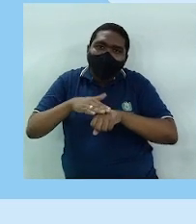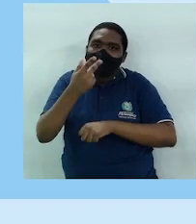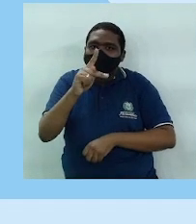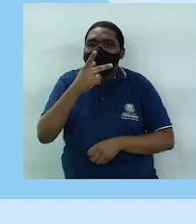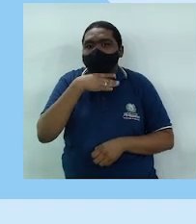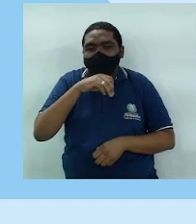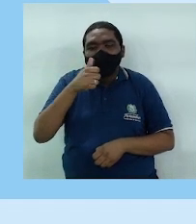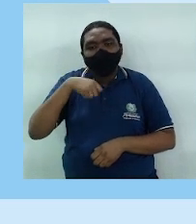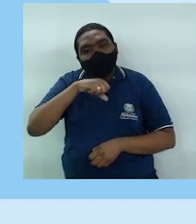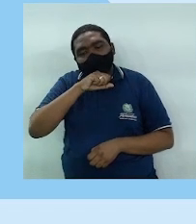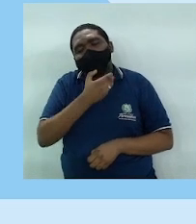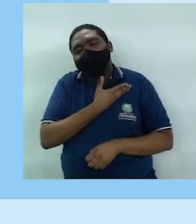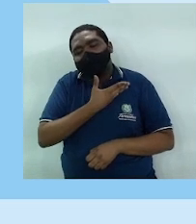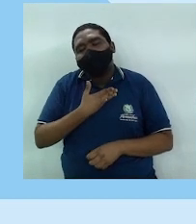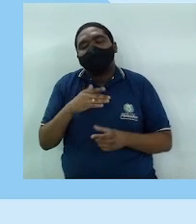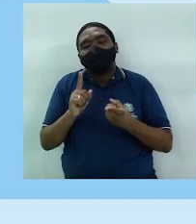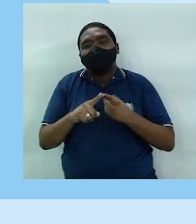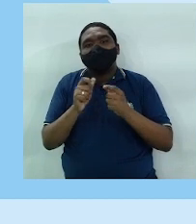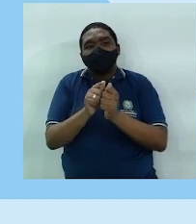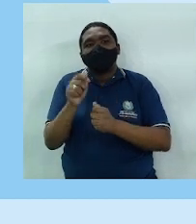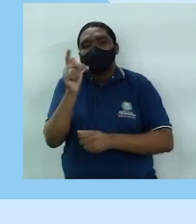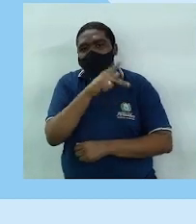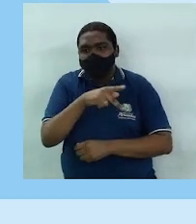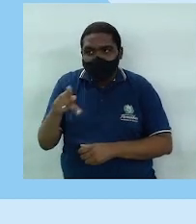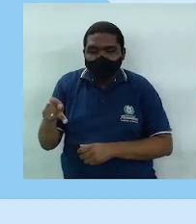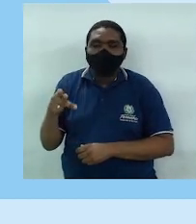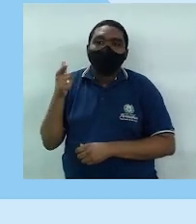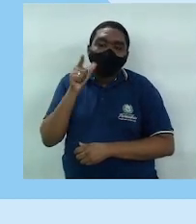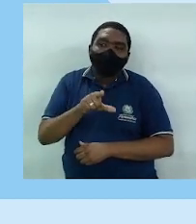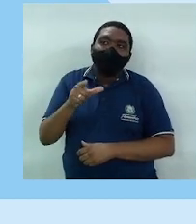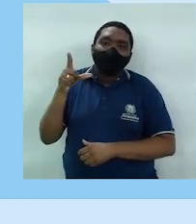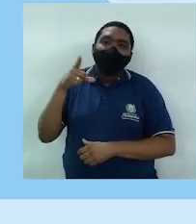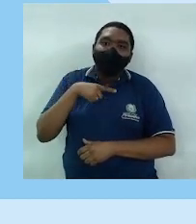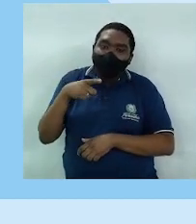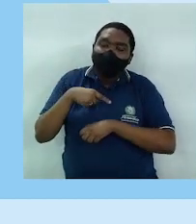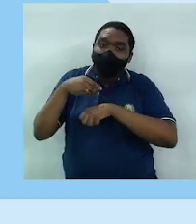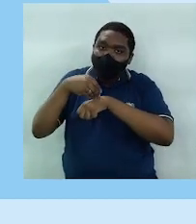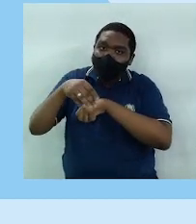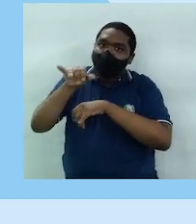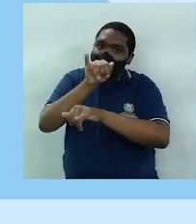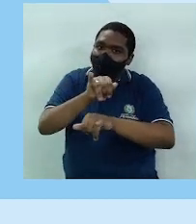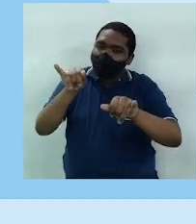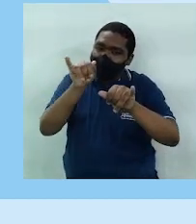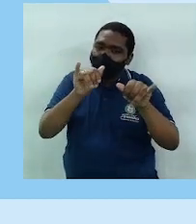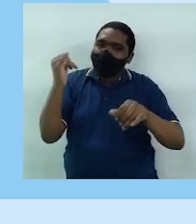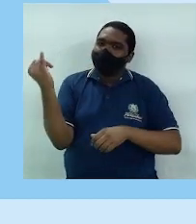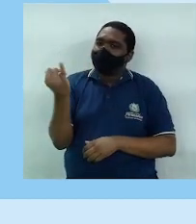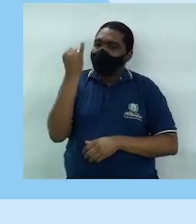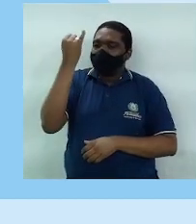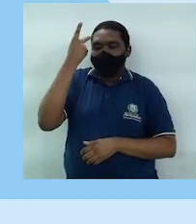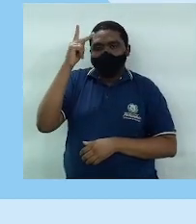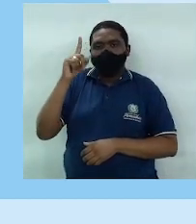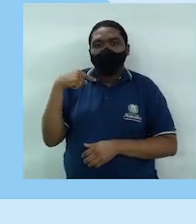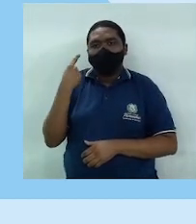conversem com seus amigos, com os professores. Tá certo? Para ter informações importantes, tá certo? Para